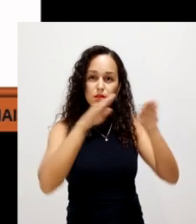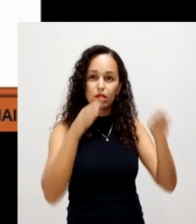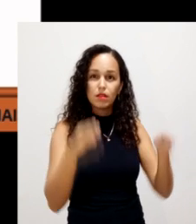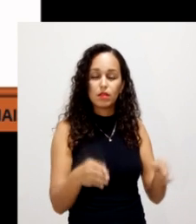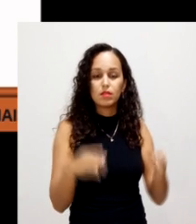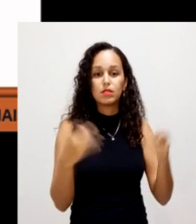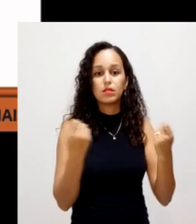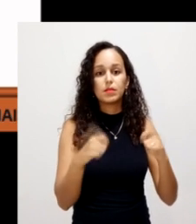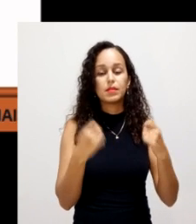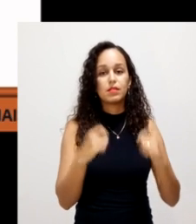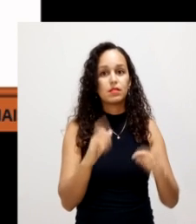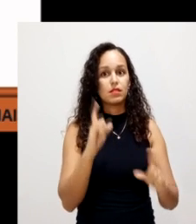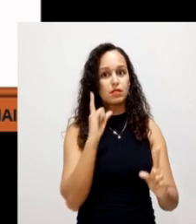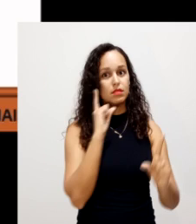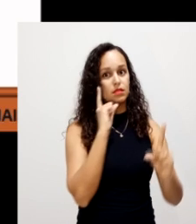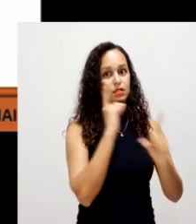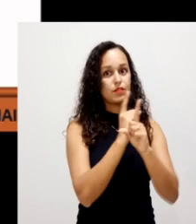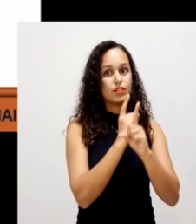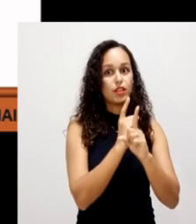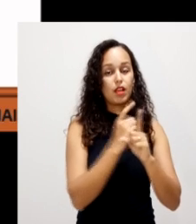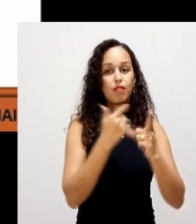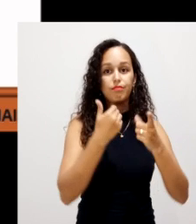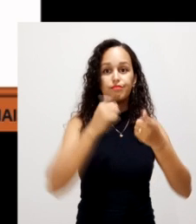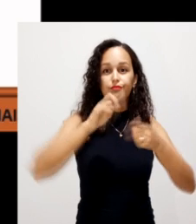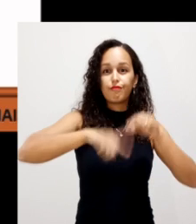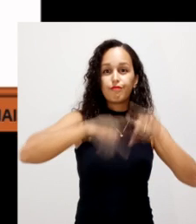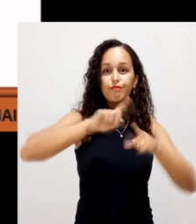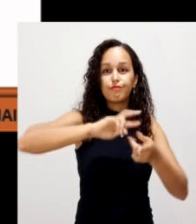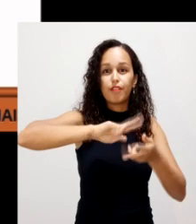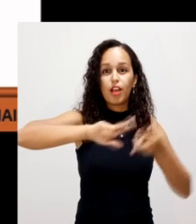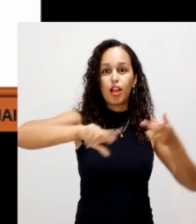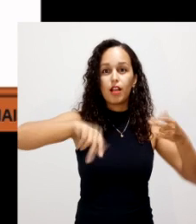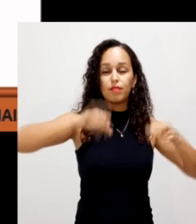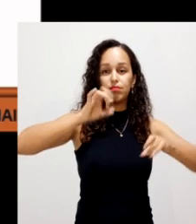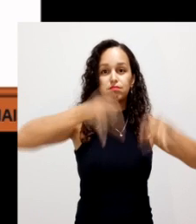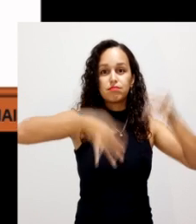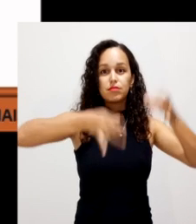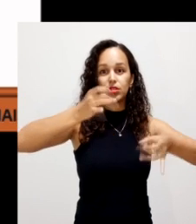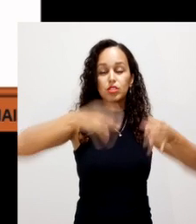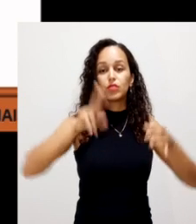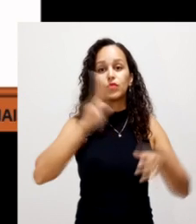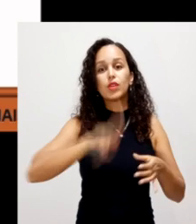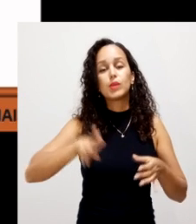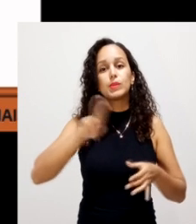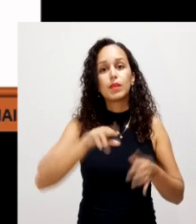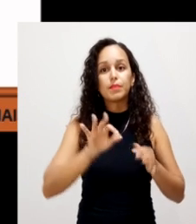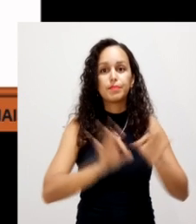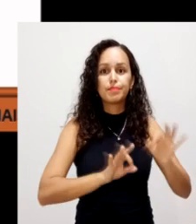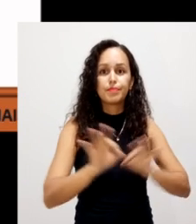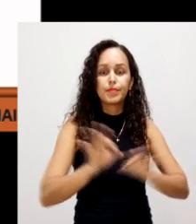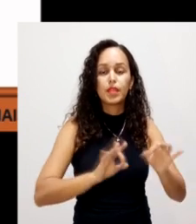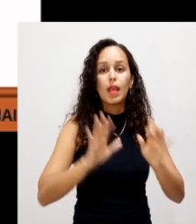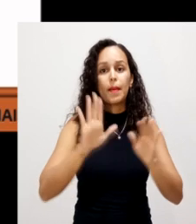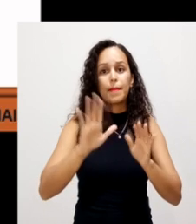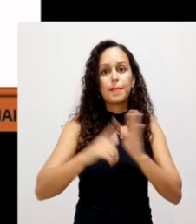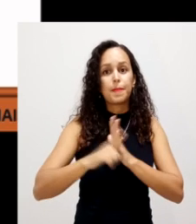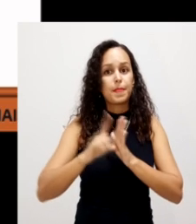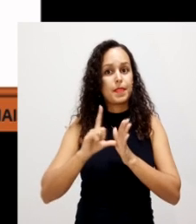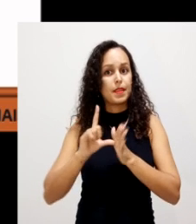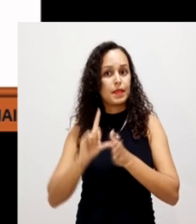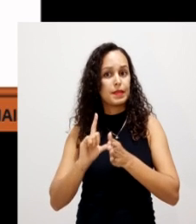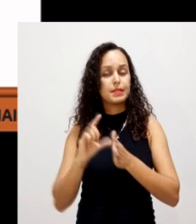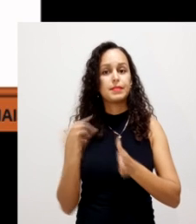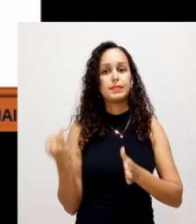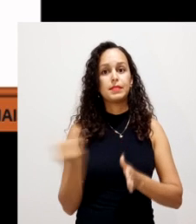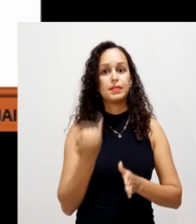primeiro, identificar quais são os resíduos que ele vai utilizar para fazer a montagem da leira. E é importante que, antes de ele